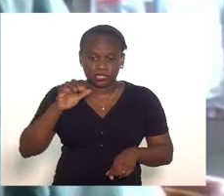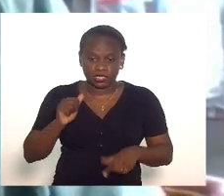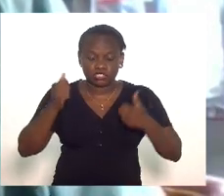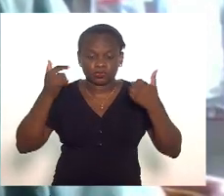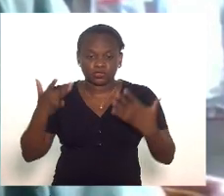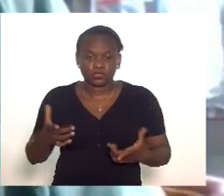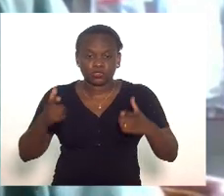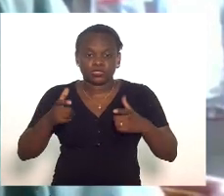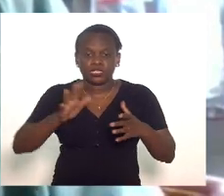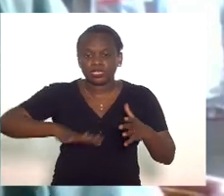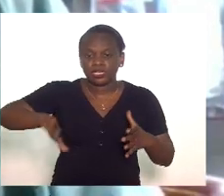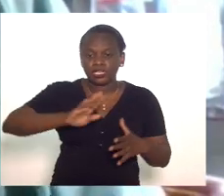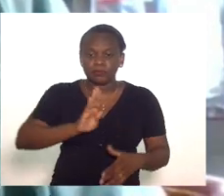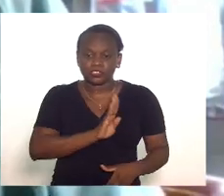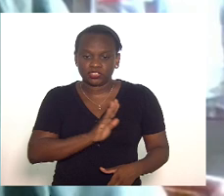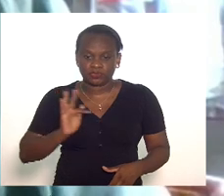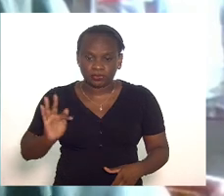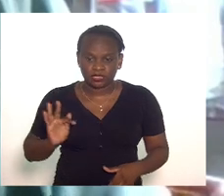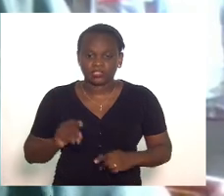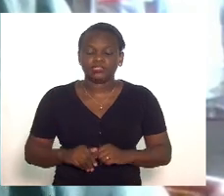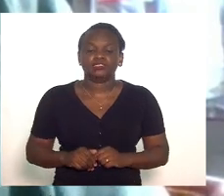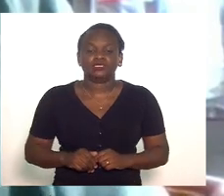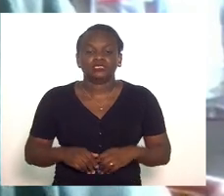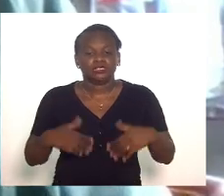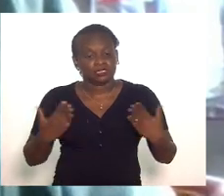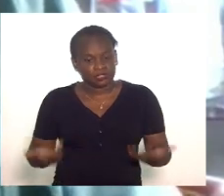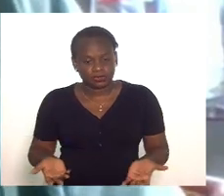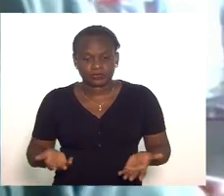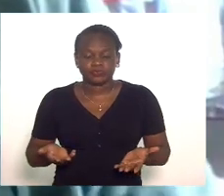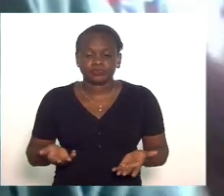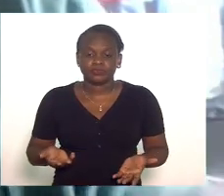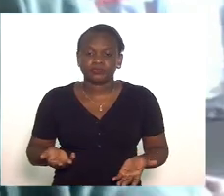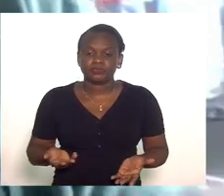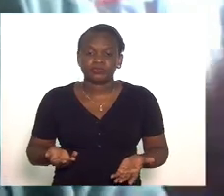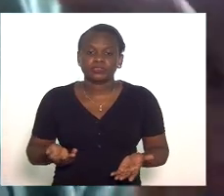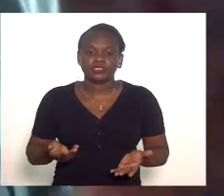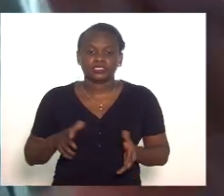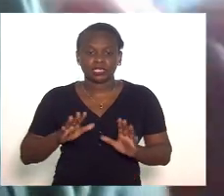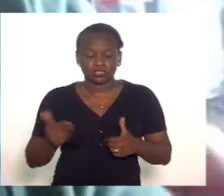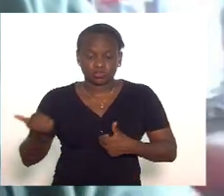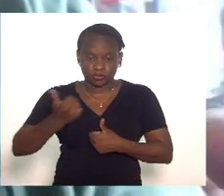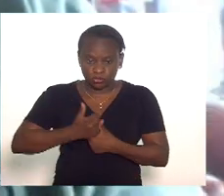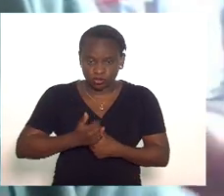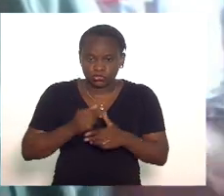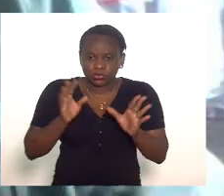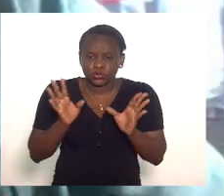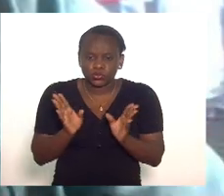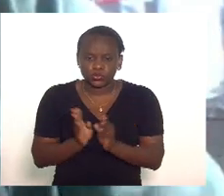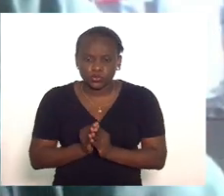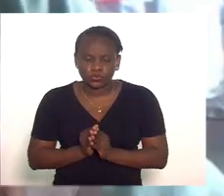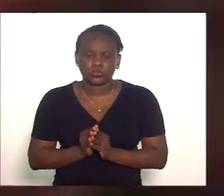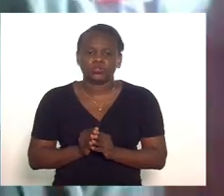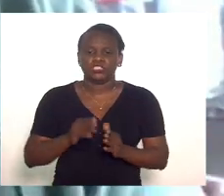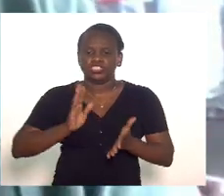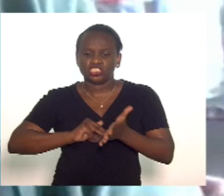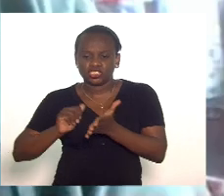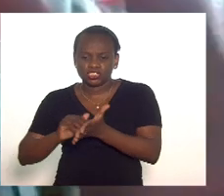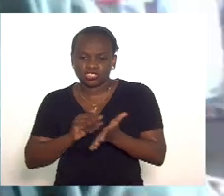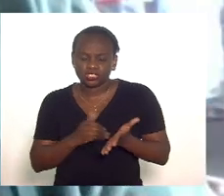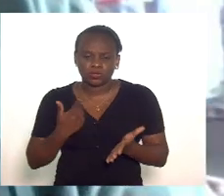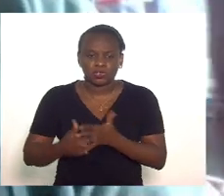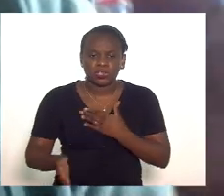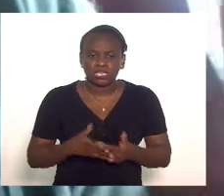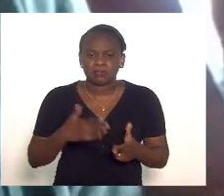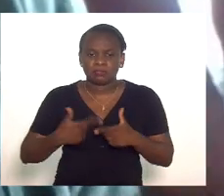áreas aqui da da Baixada Fluminense em suma ficou um substitutivo enxuto eliminando qualquer